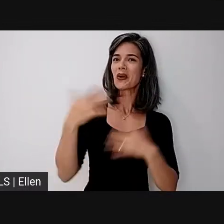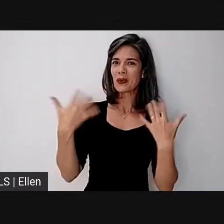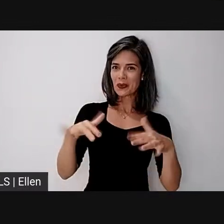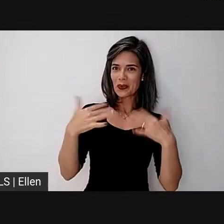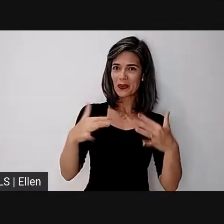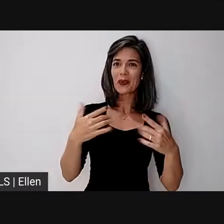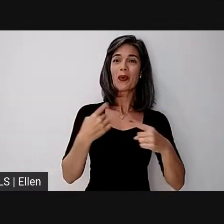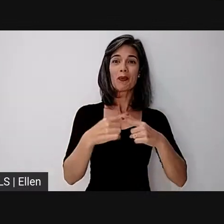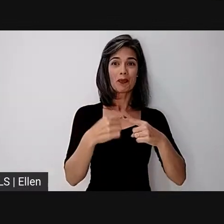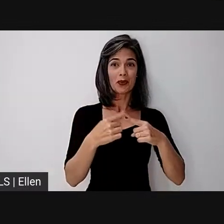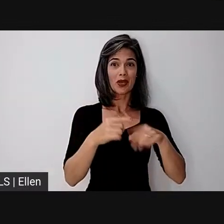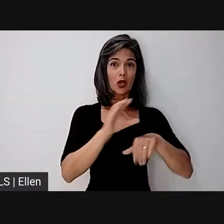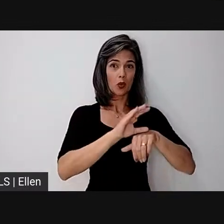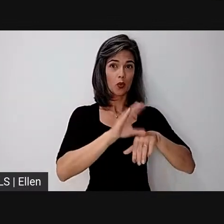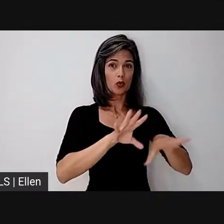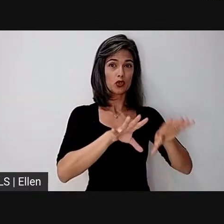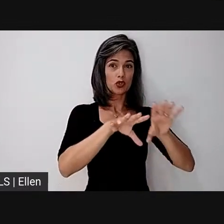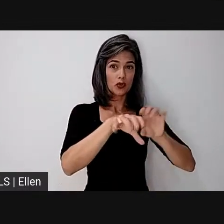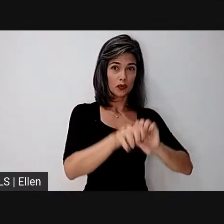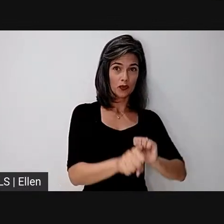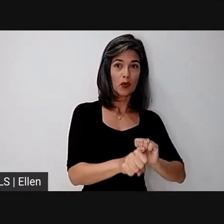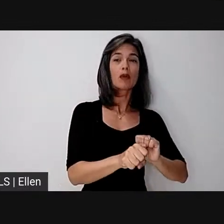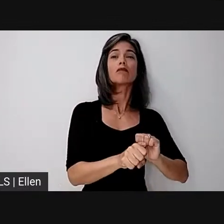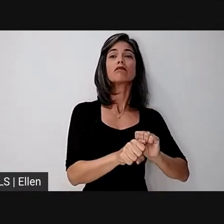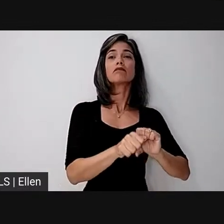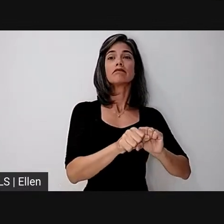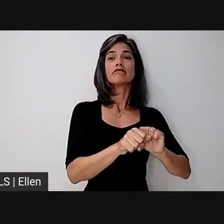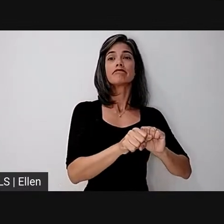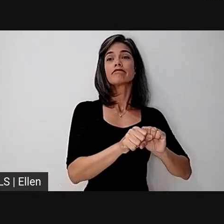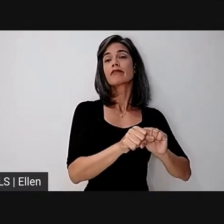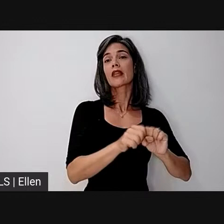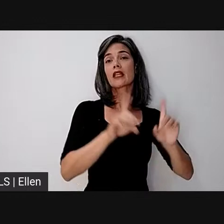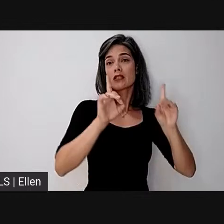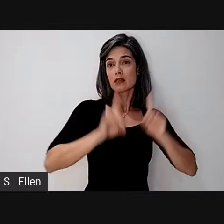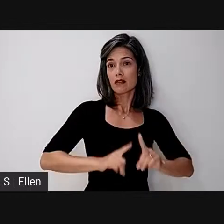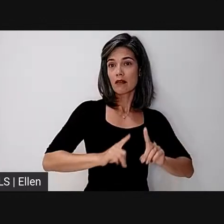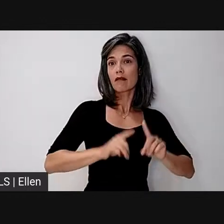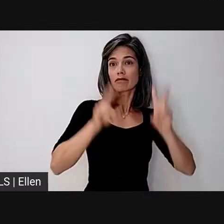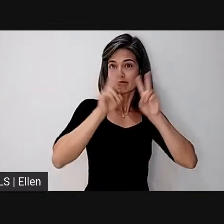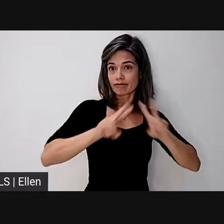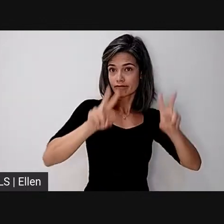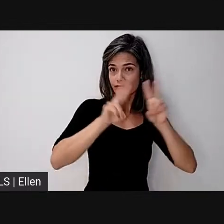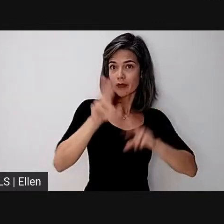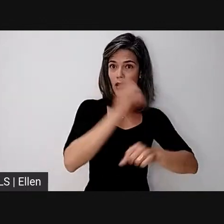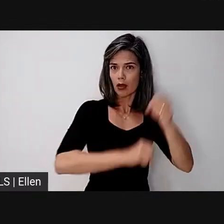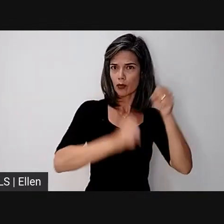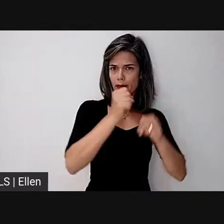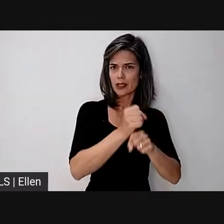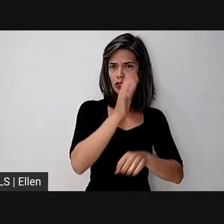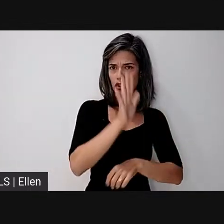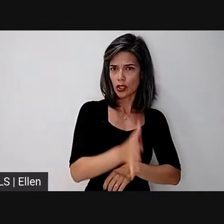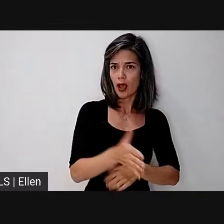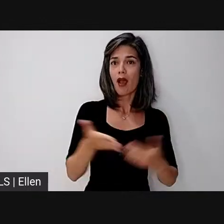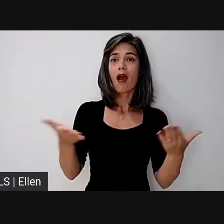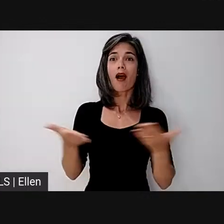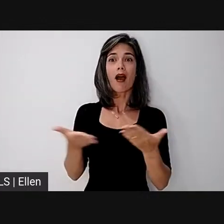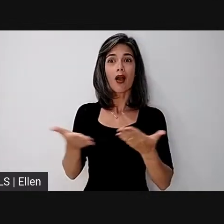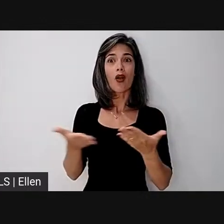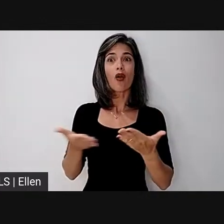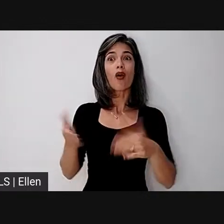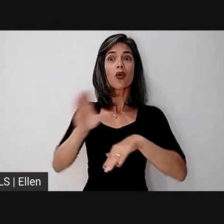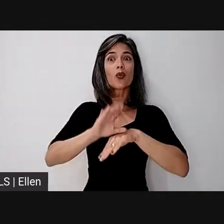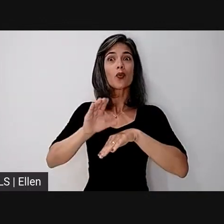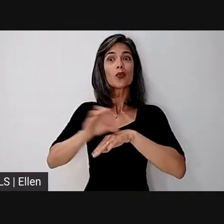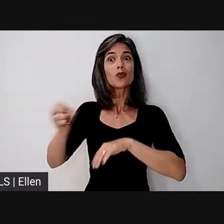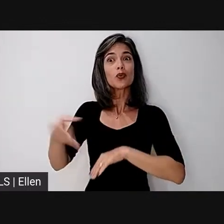para professores de estudantes com deficiência sensorial ofertado no ano passado, estamos oferecendo também a